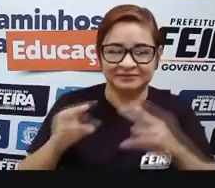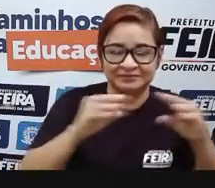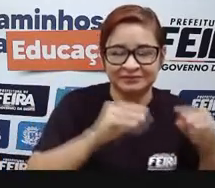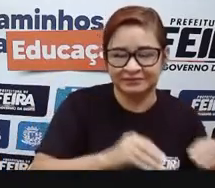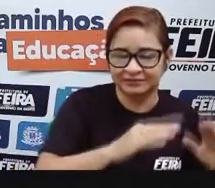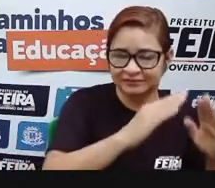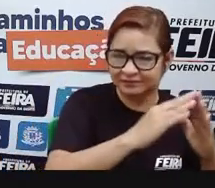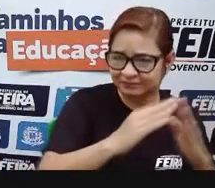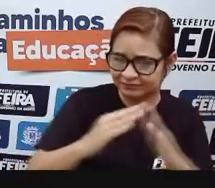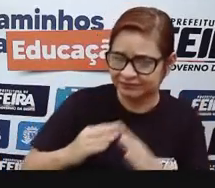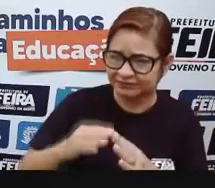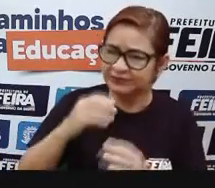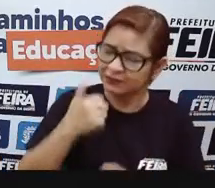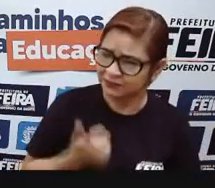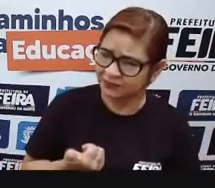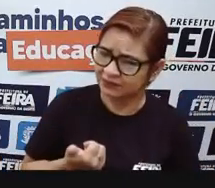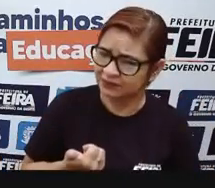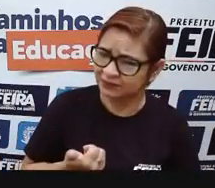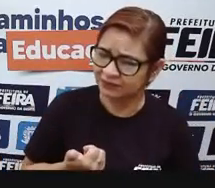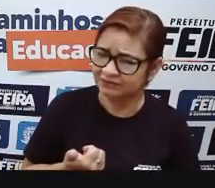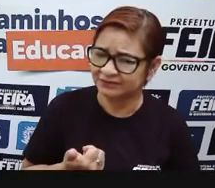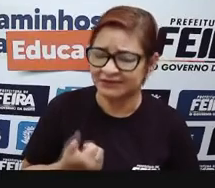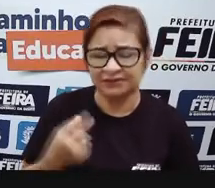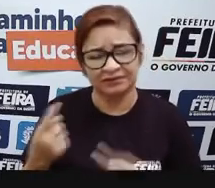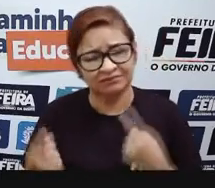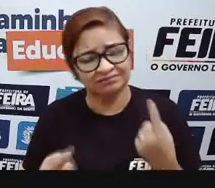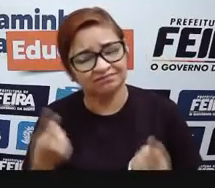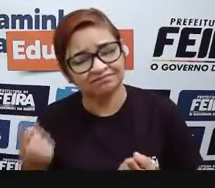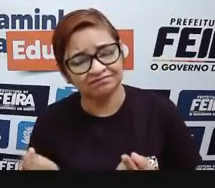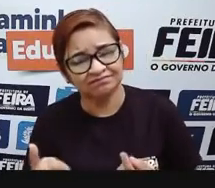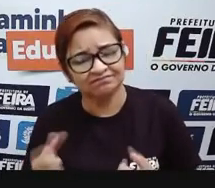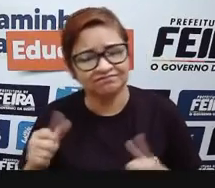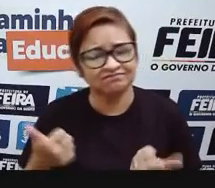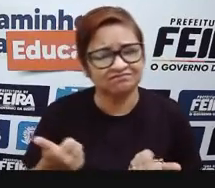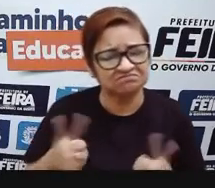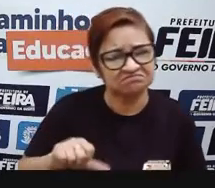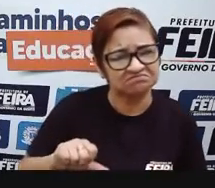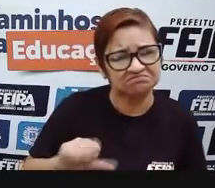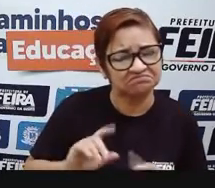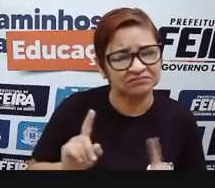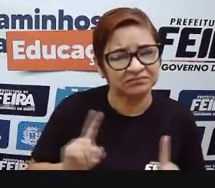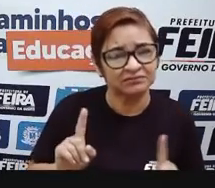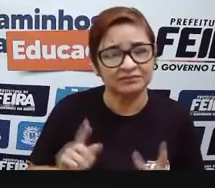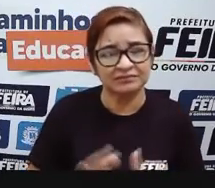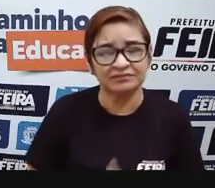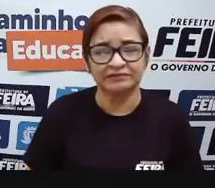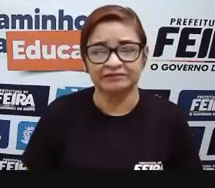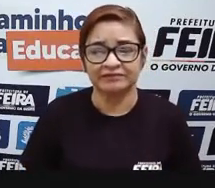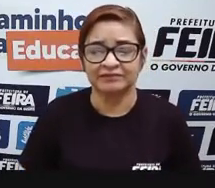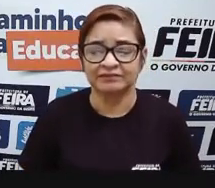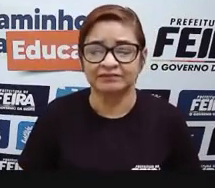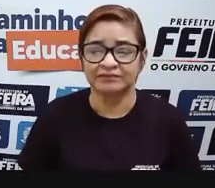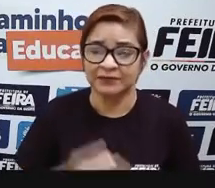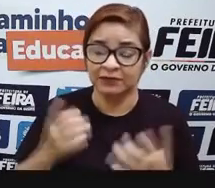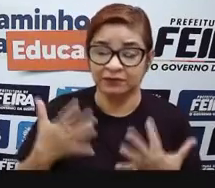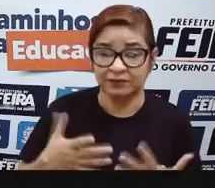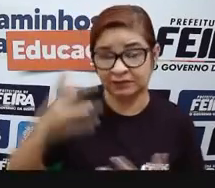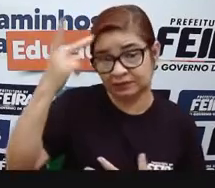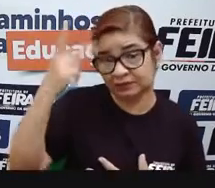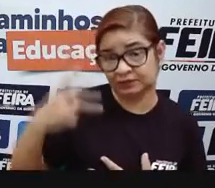melhor então? Rapaz, algumas coisas assim, outras não. Agora só que eu não vou falar por mim